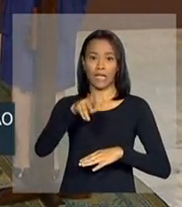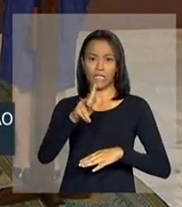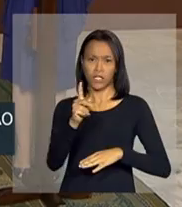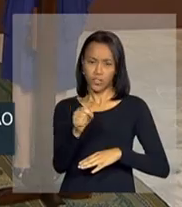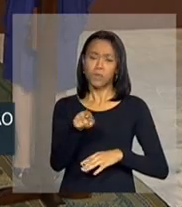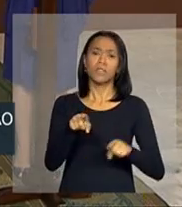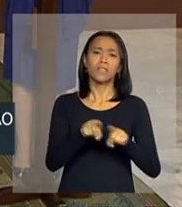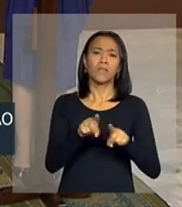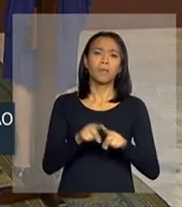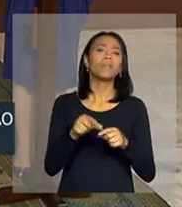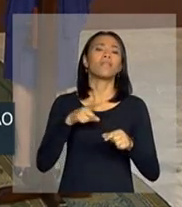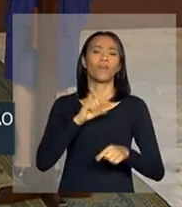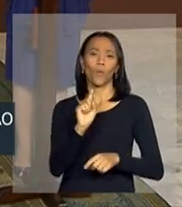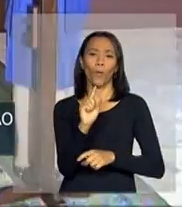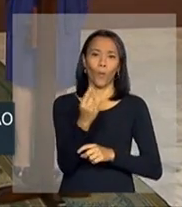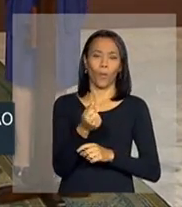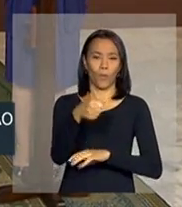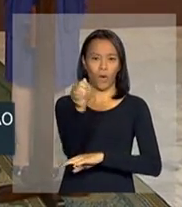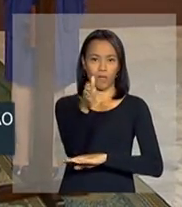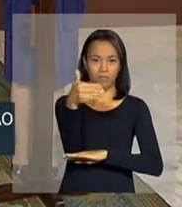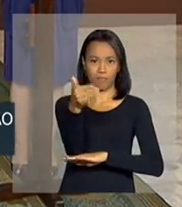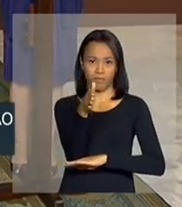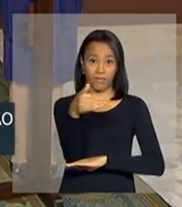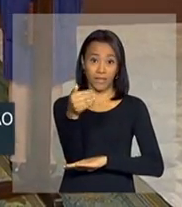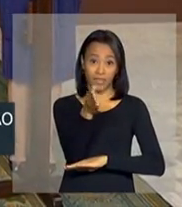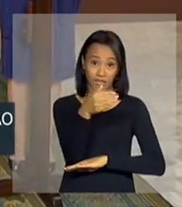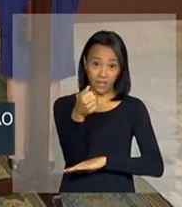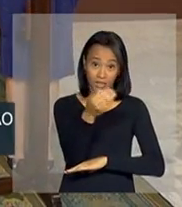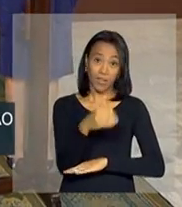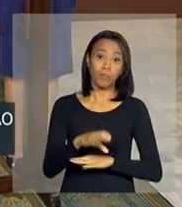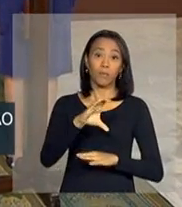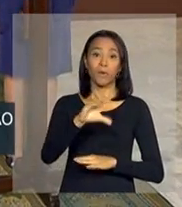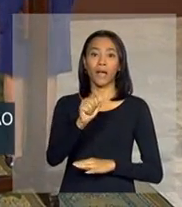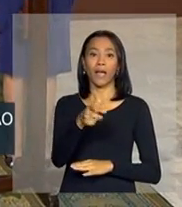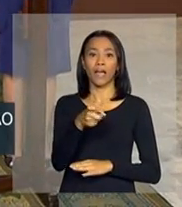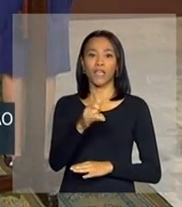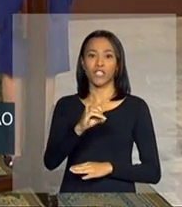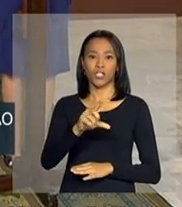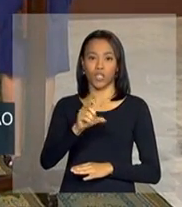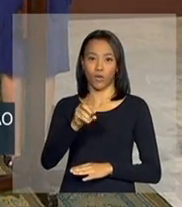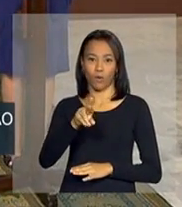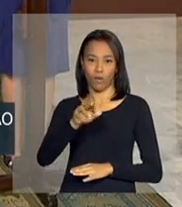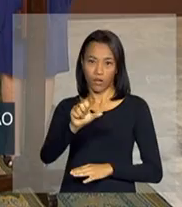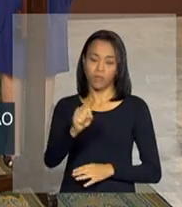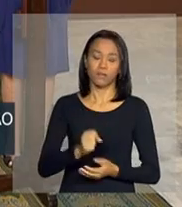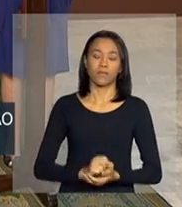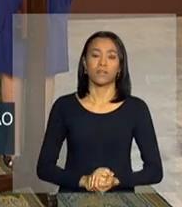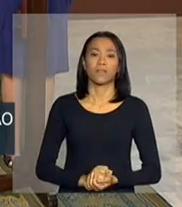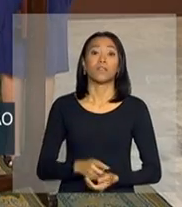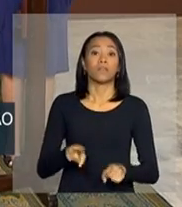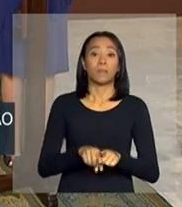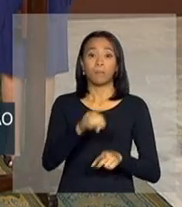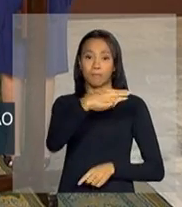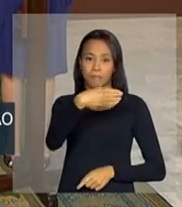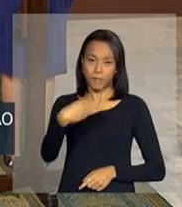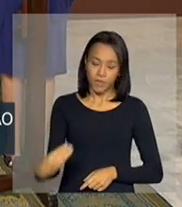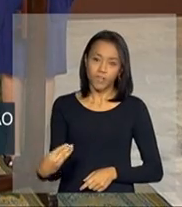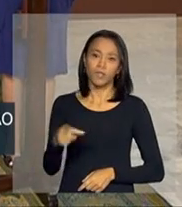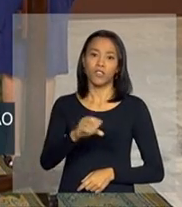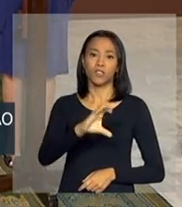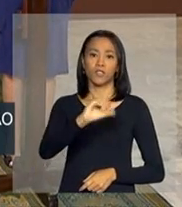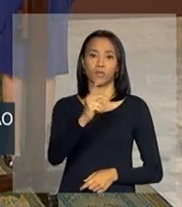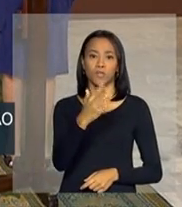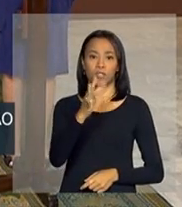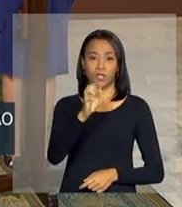delas a bandeira brasileira formada por Cachirolas. General José Elito, ministro-chefe da Gabinete de